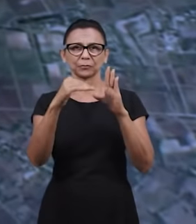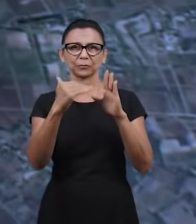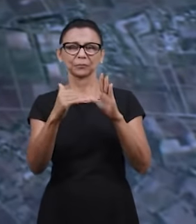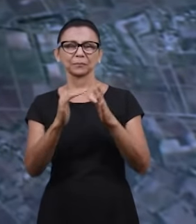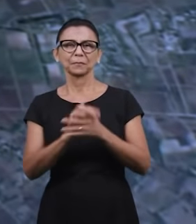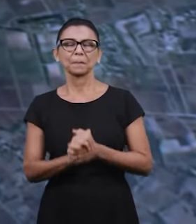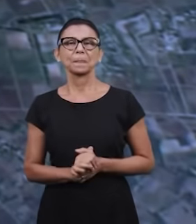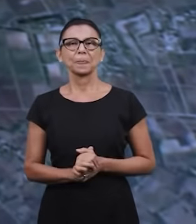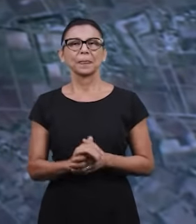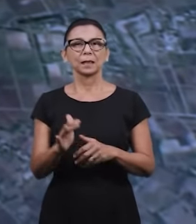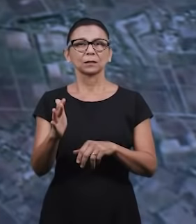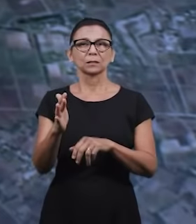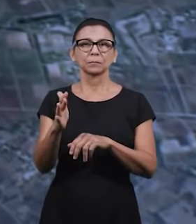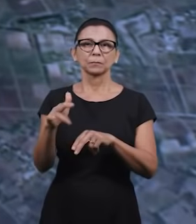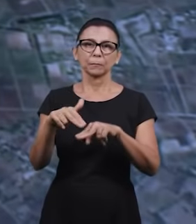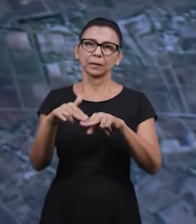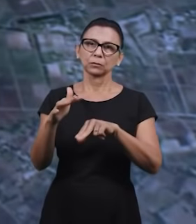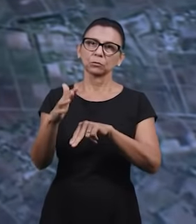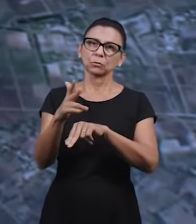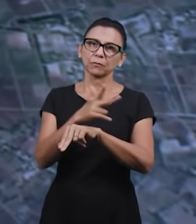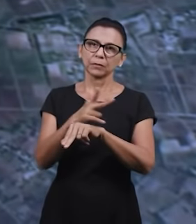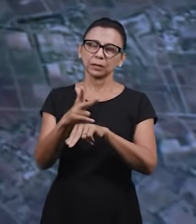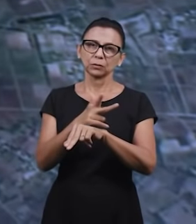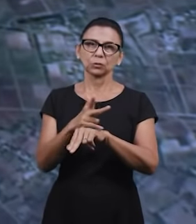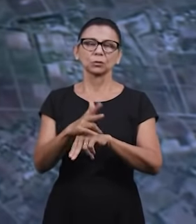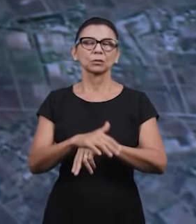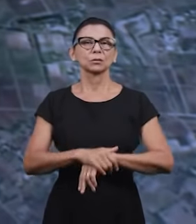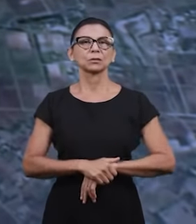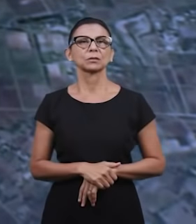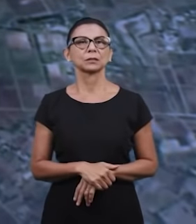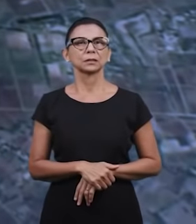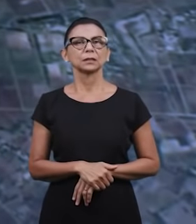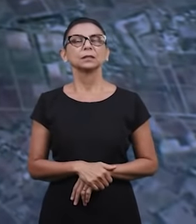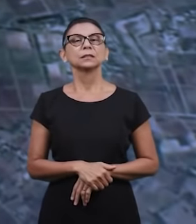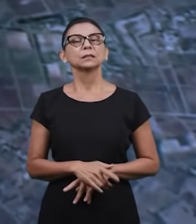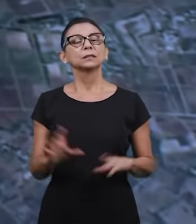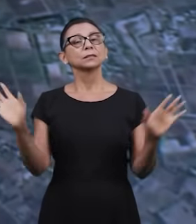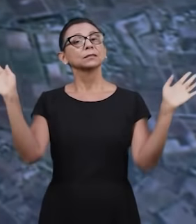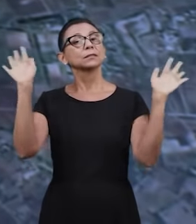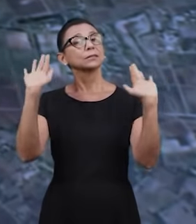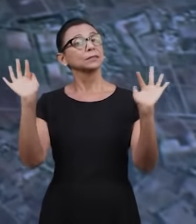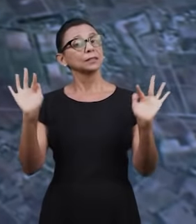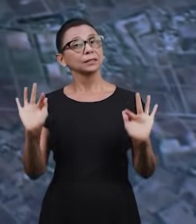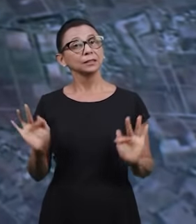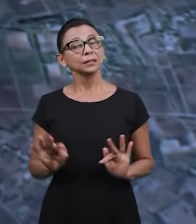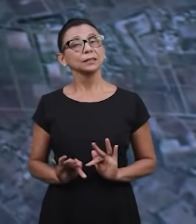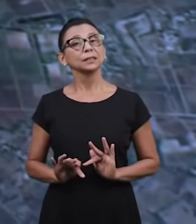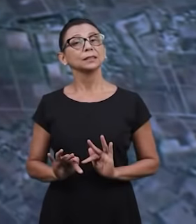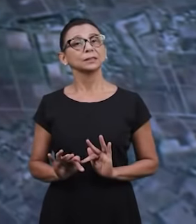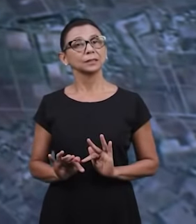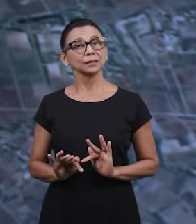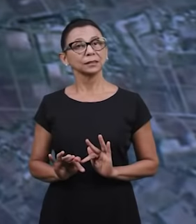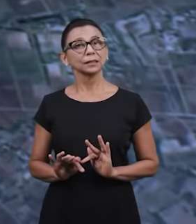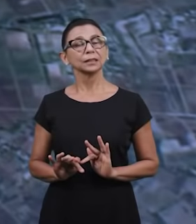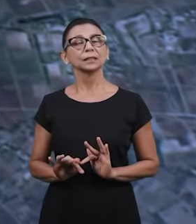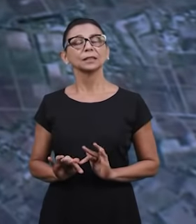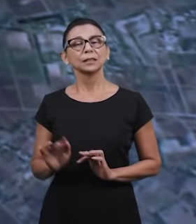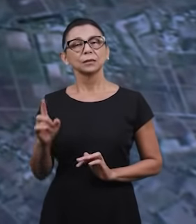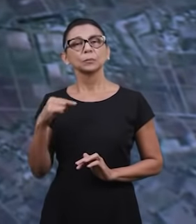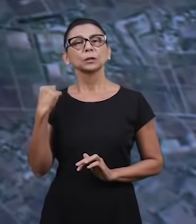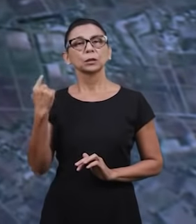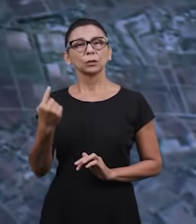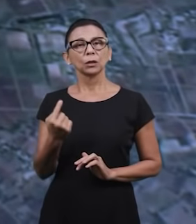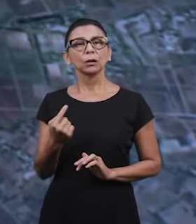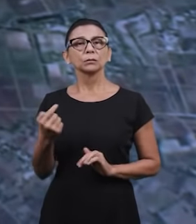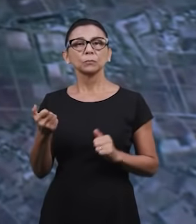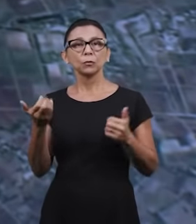irmãos através das gravações, dos vídeos. E nós ficamos muito felizes com esse reconhecimento daquilo que podemos oferecer